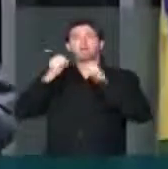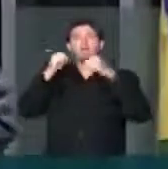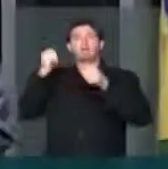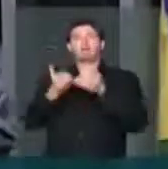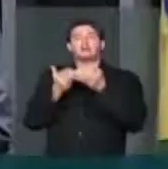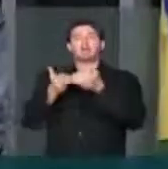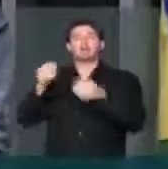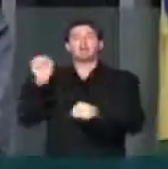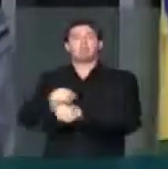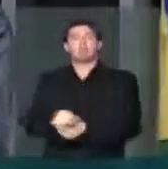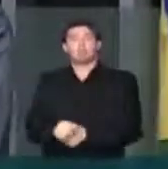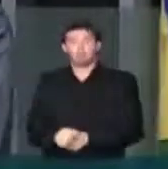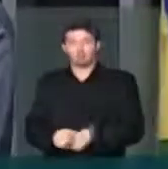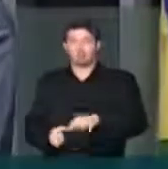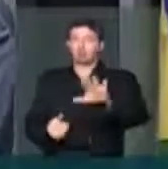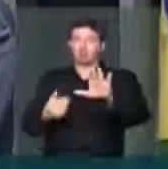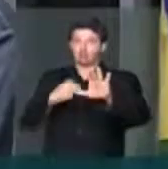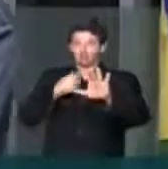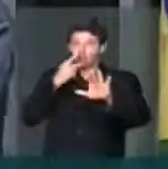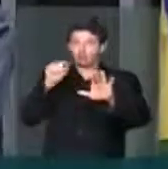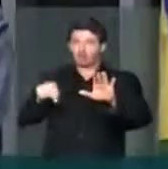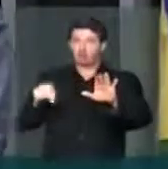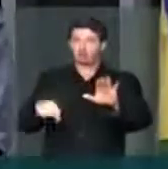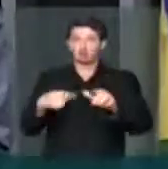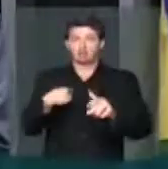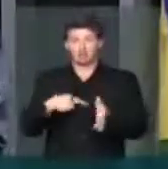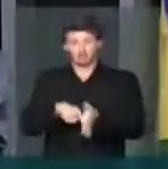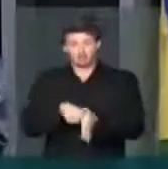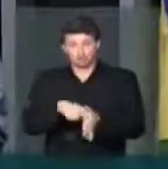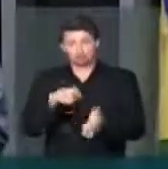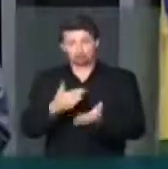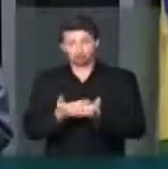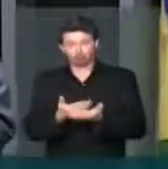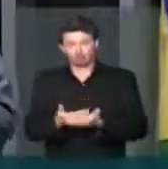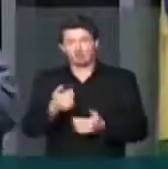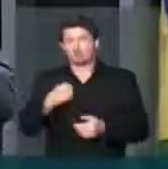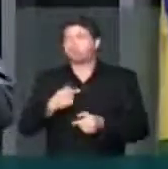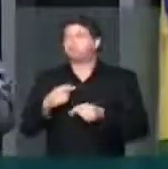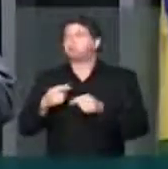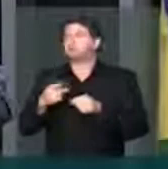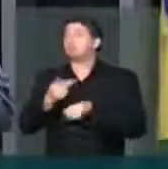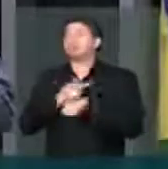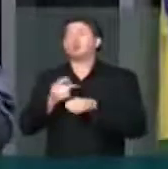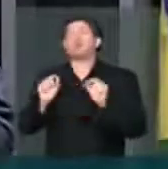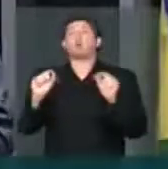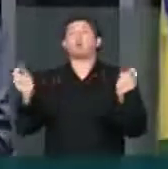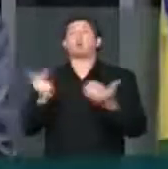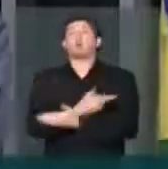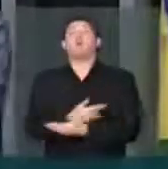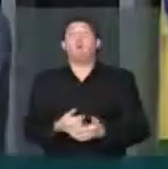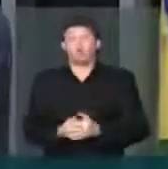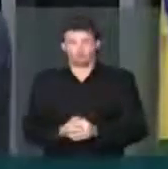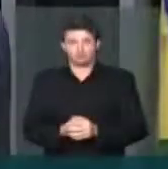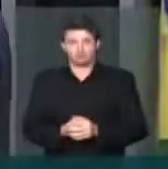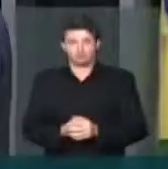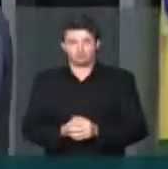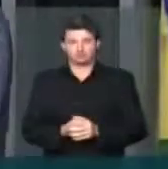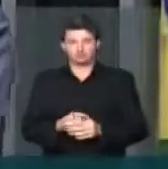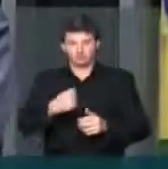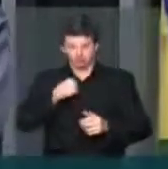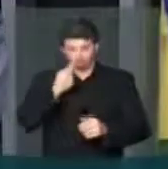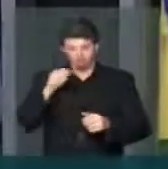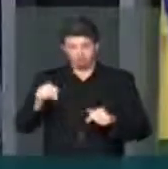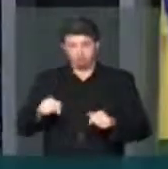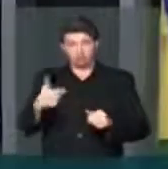parou? Eu quero falar aqui porque estudei e procurei saber o que é que tinha acontecido. Quero